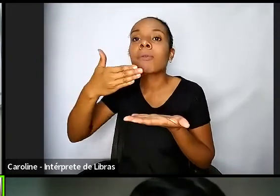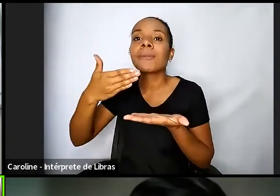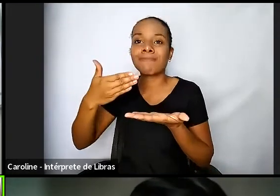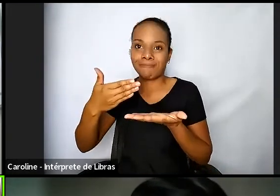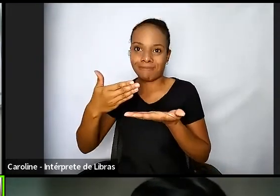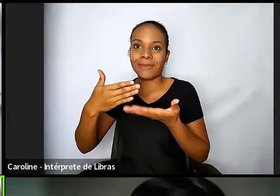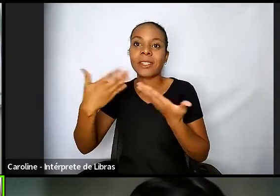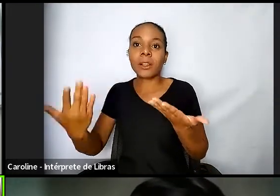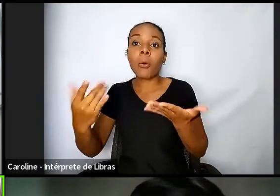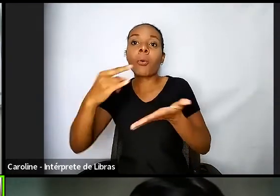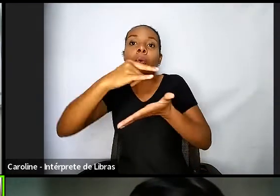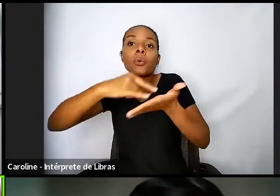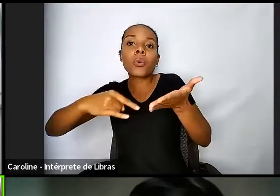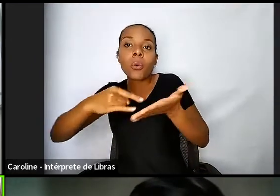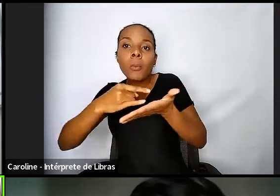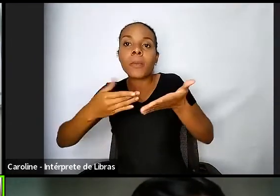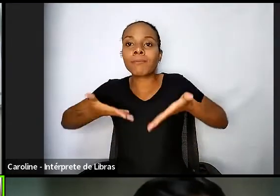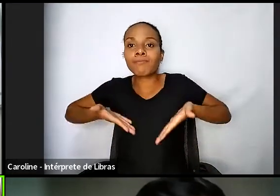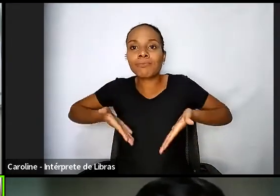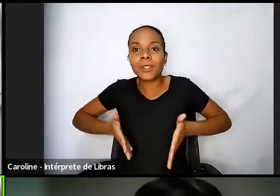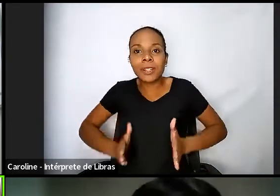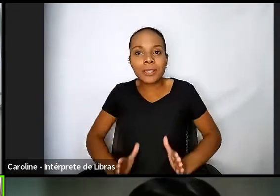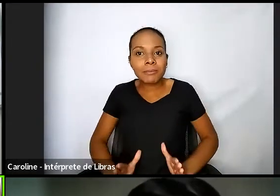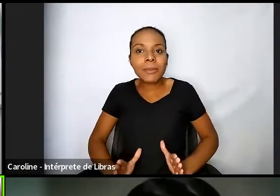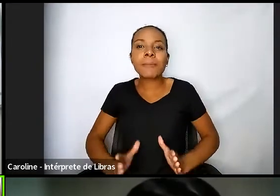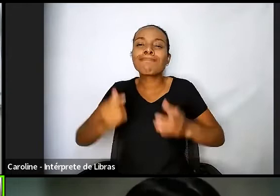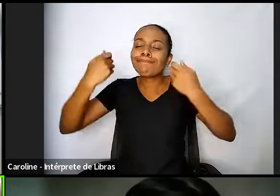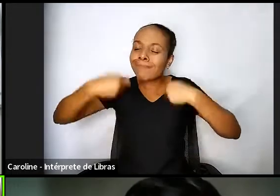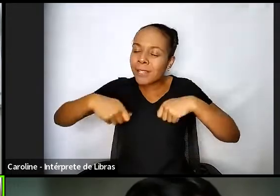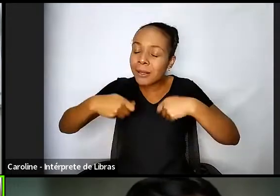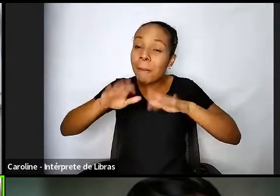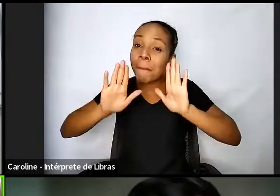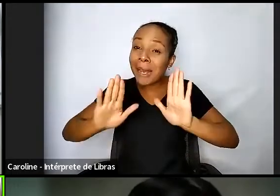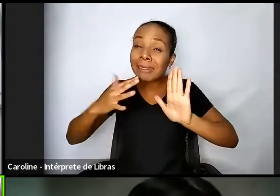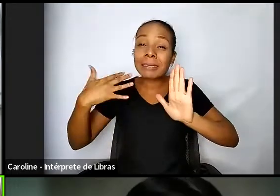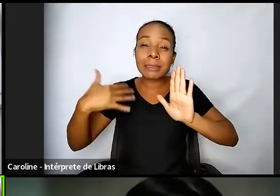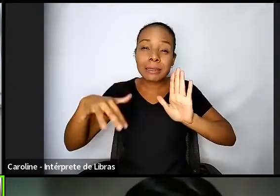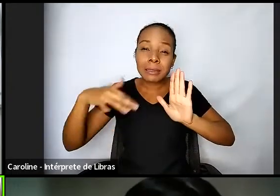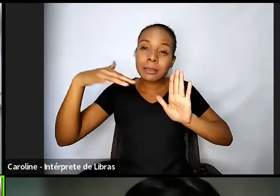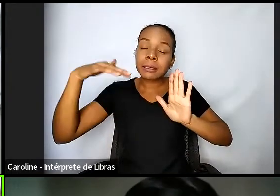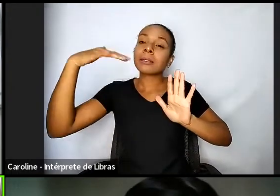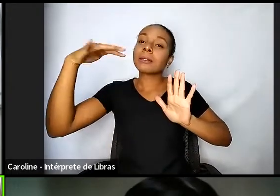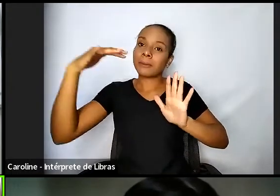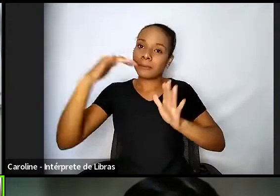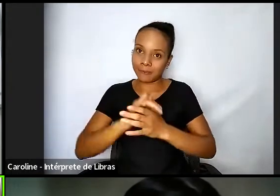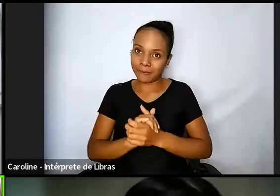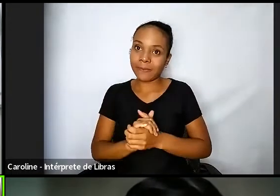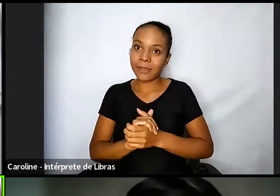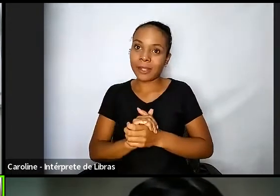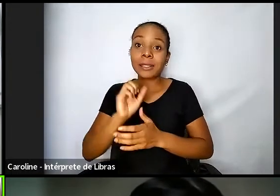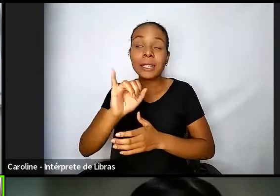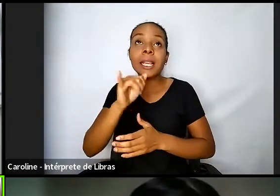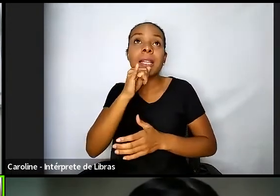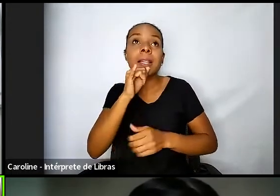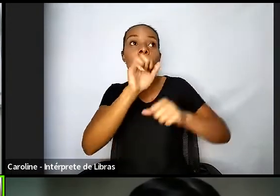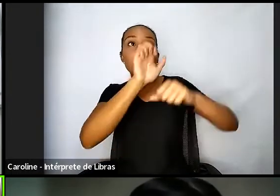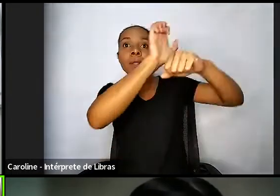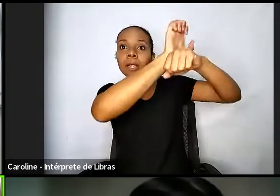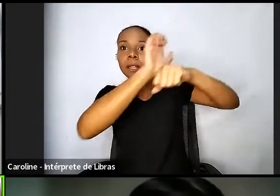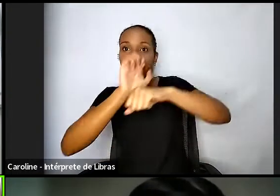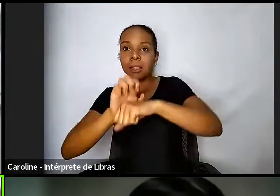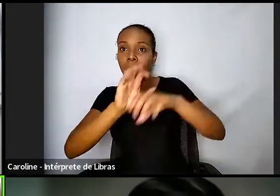dificuldade e é caro obtê-las quando você precisa trazê-las de outro estado no Instituto de